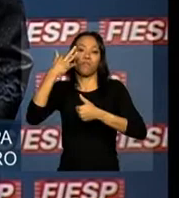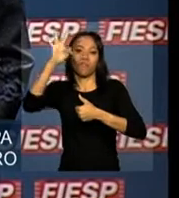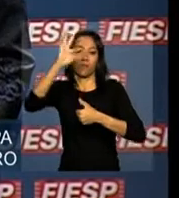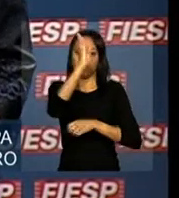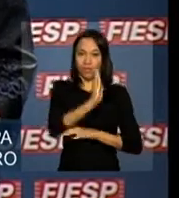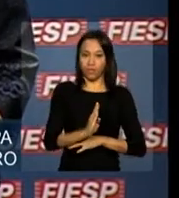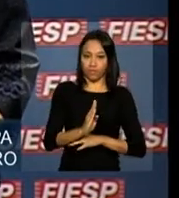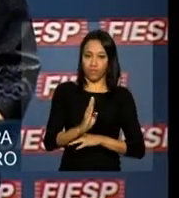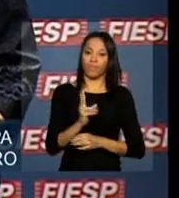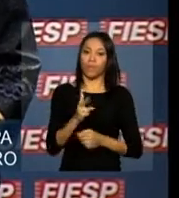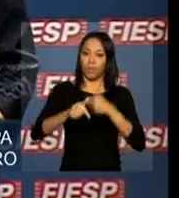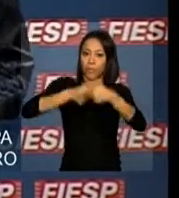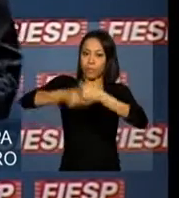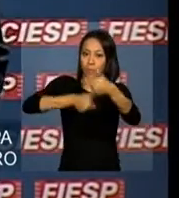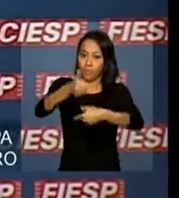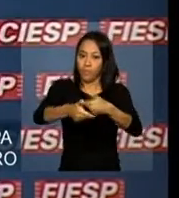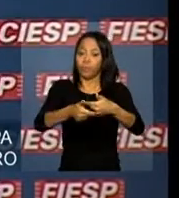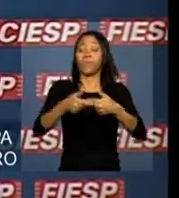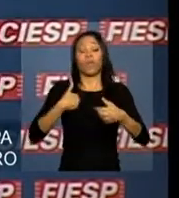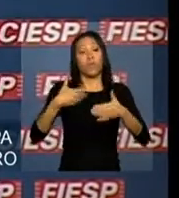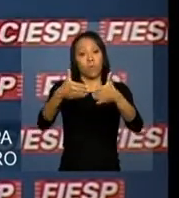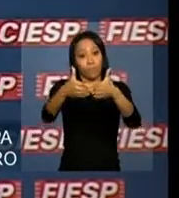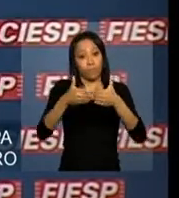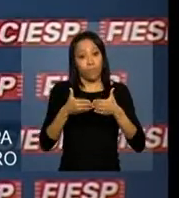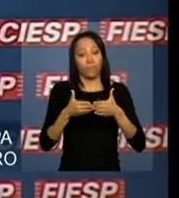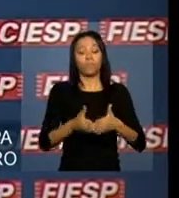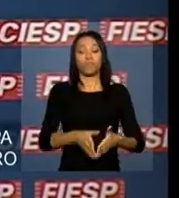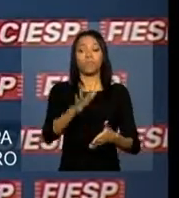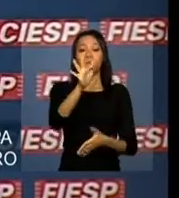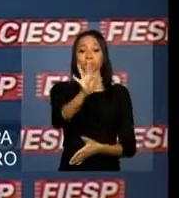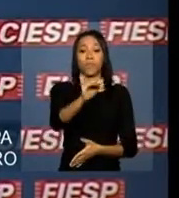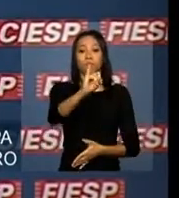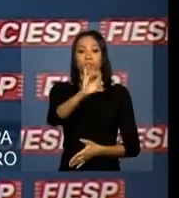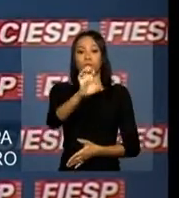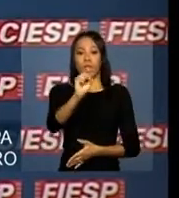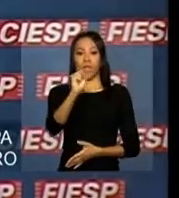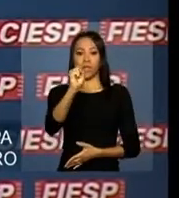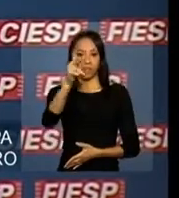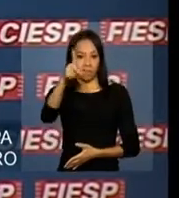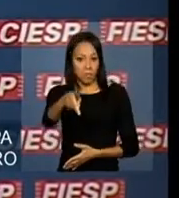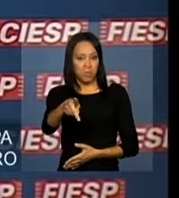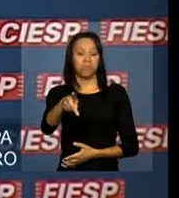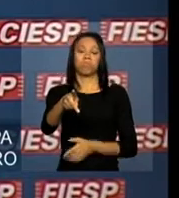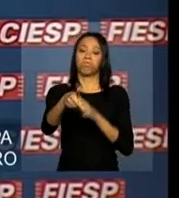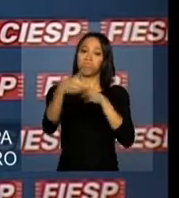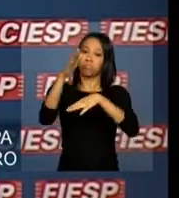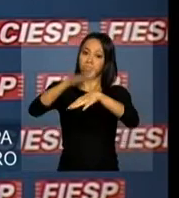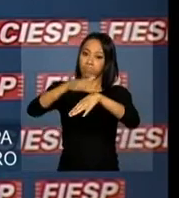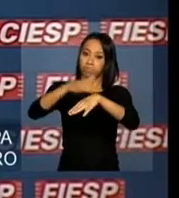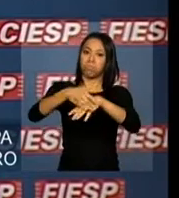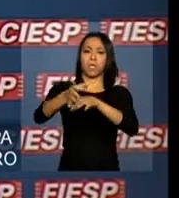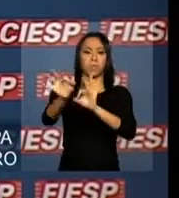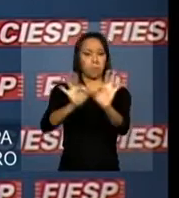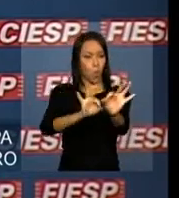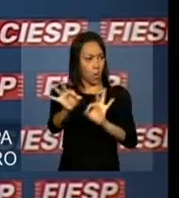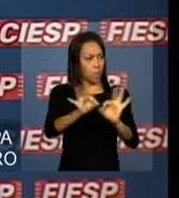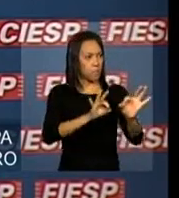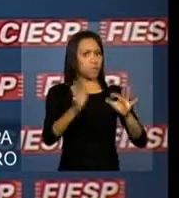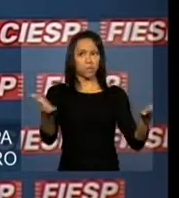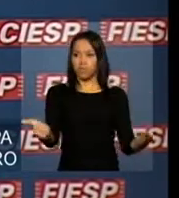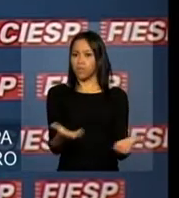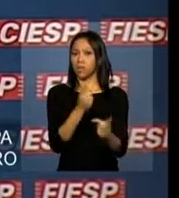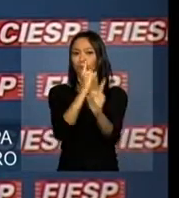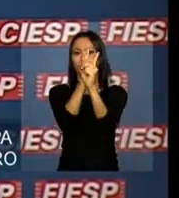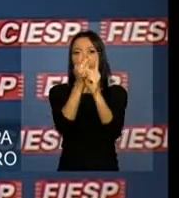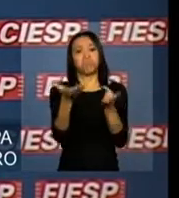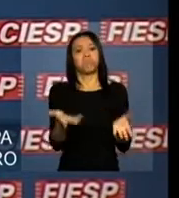Eu felicito a Fiesp, Paulo Skaff, pela organização desse encontro e aproveito